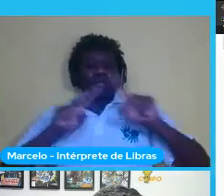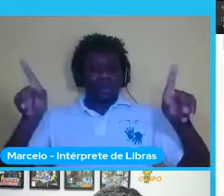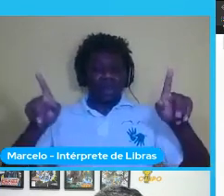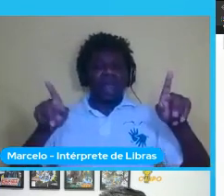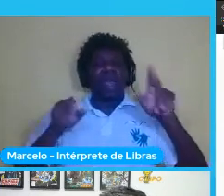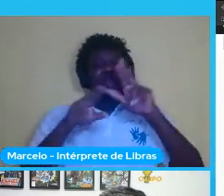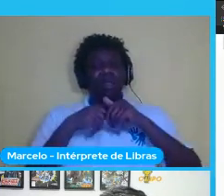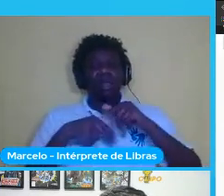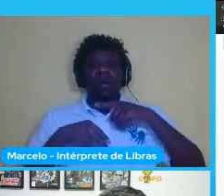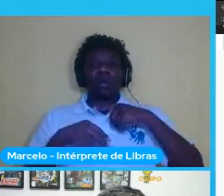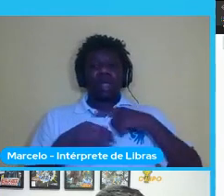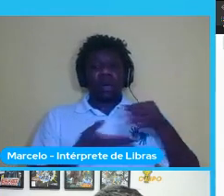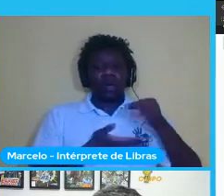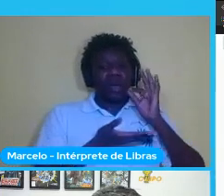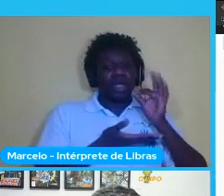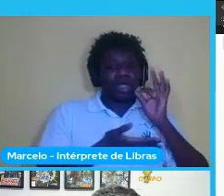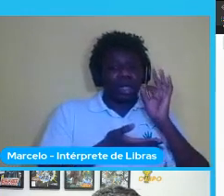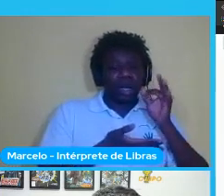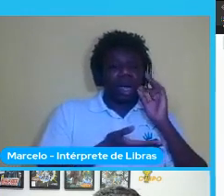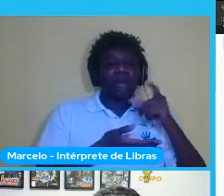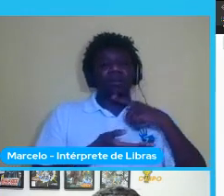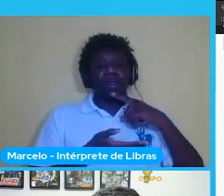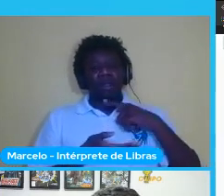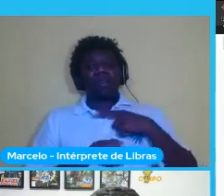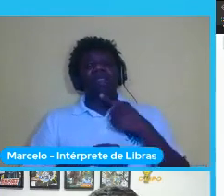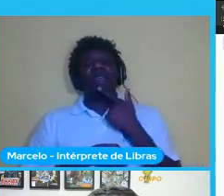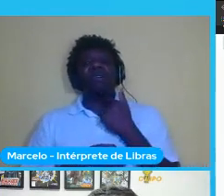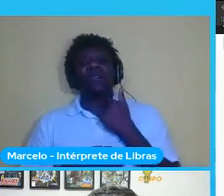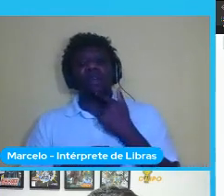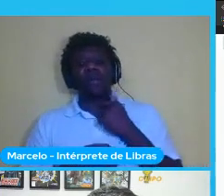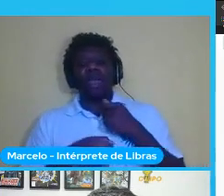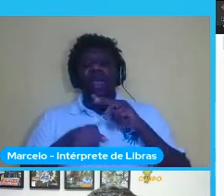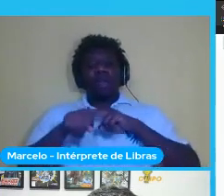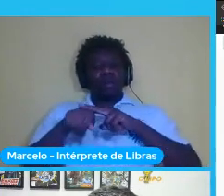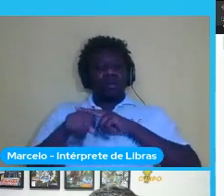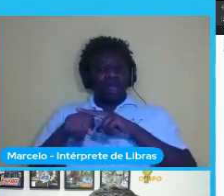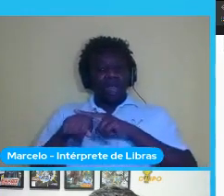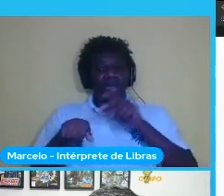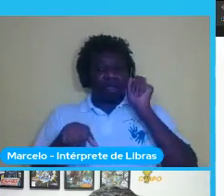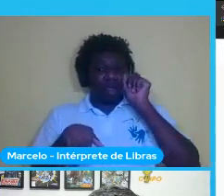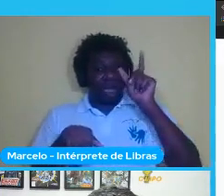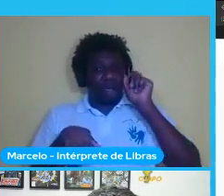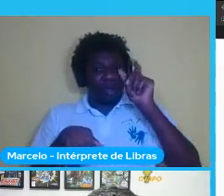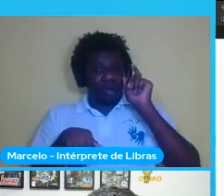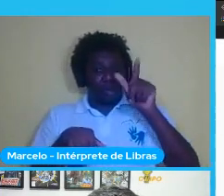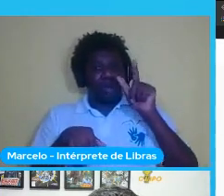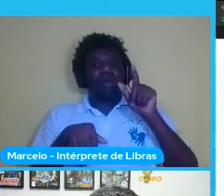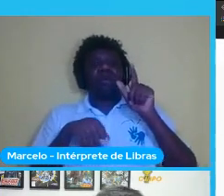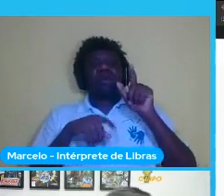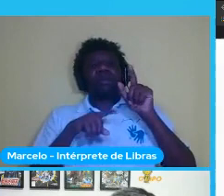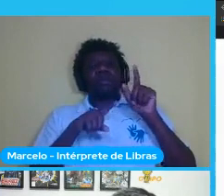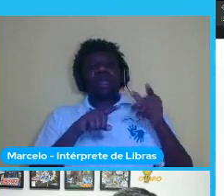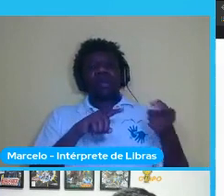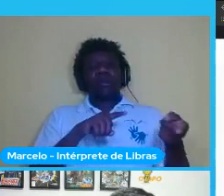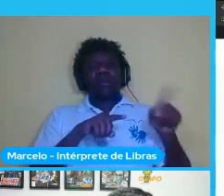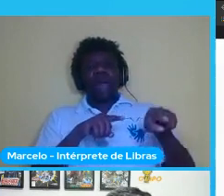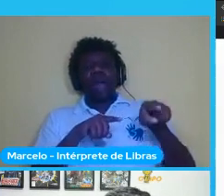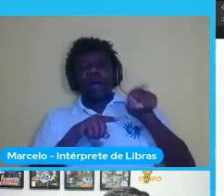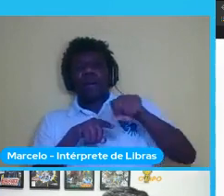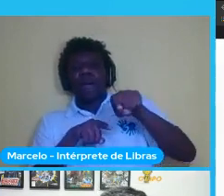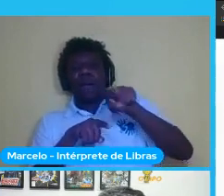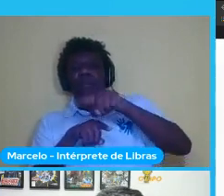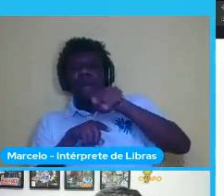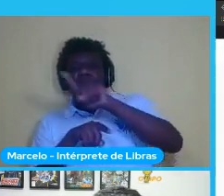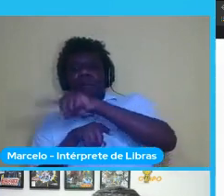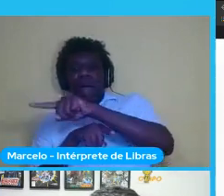eu tenho uma xícara colorida eu vou ter o meu canal vermelho meu verde e meu azul e assim ele vai dando a entrada na